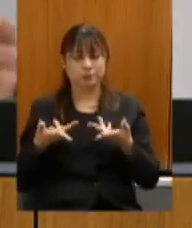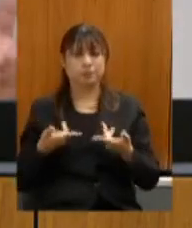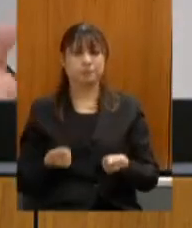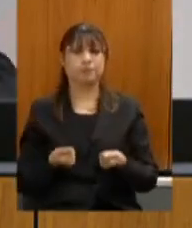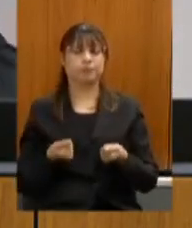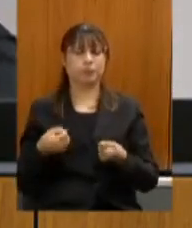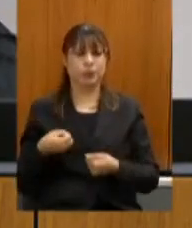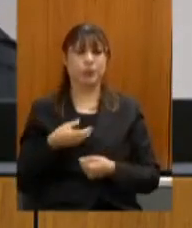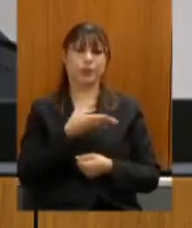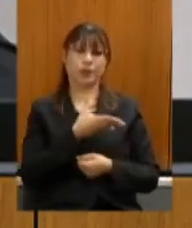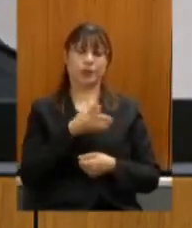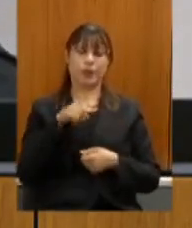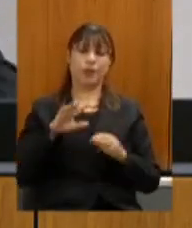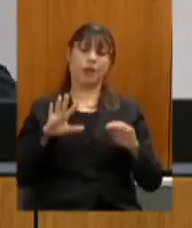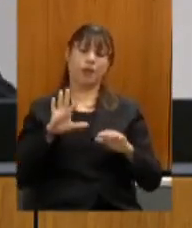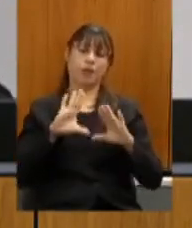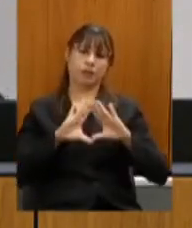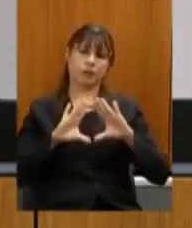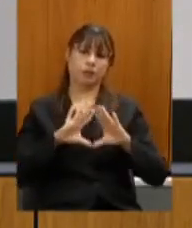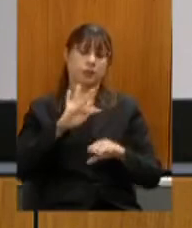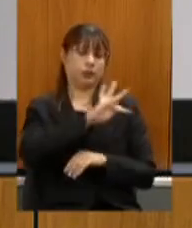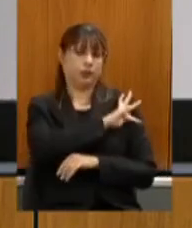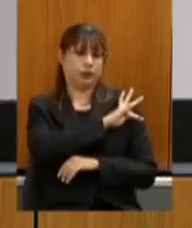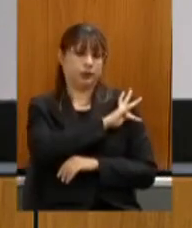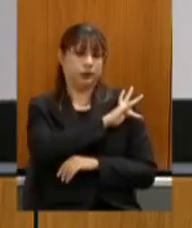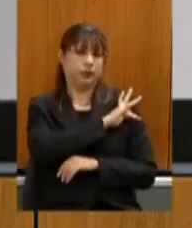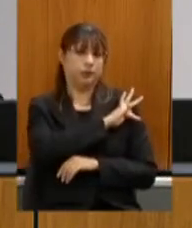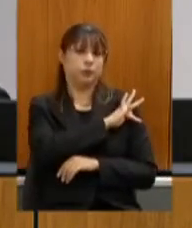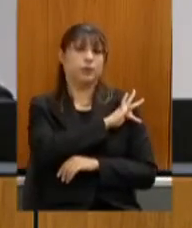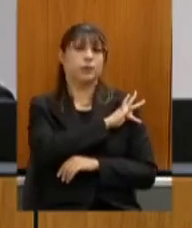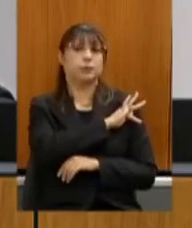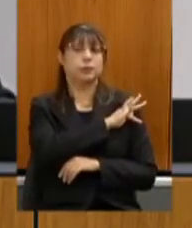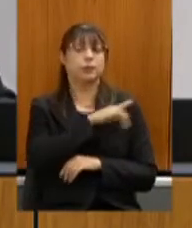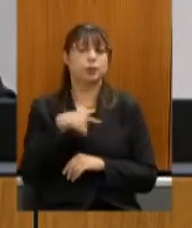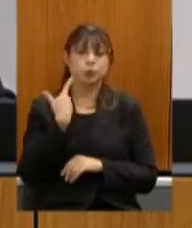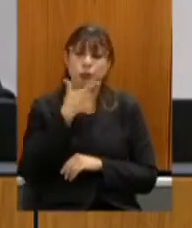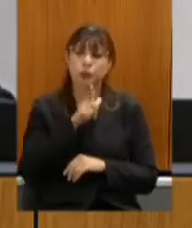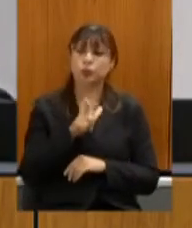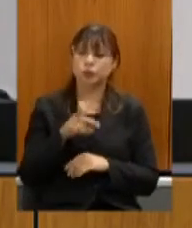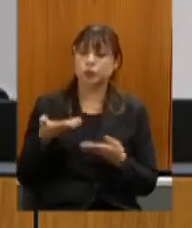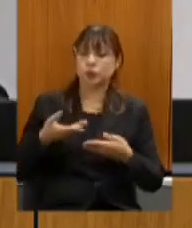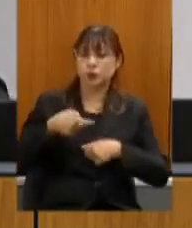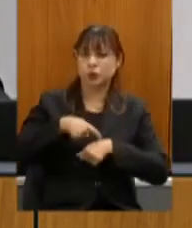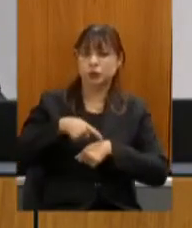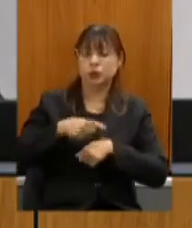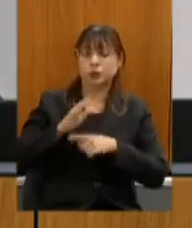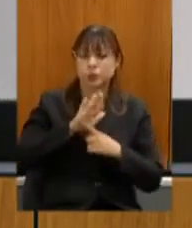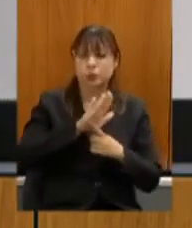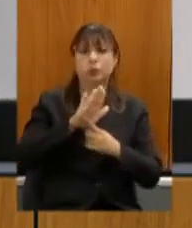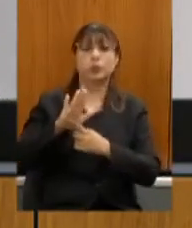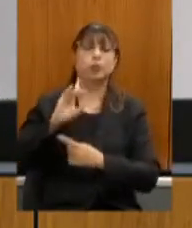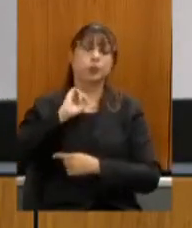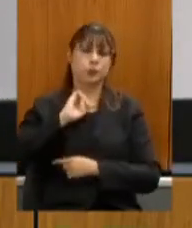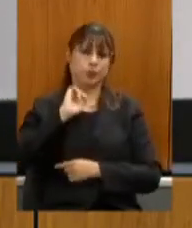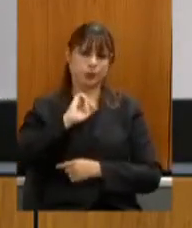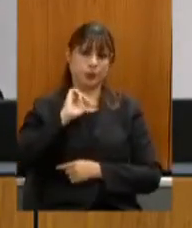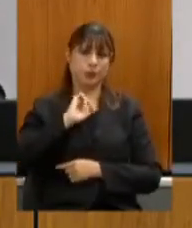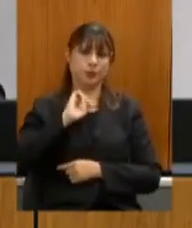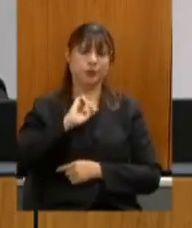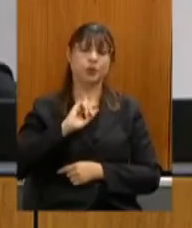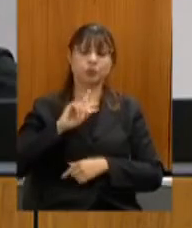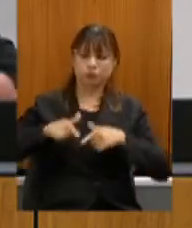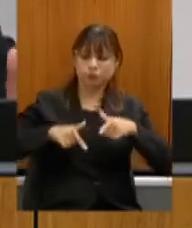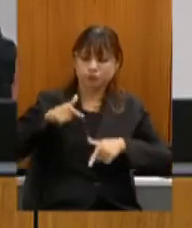inovador que a Assembleia fiscaliza onde nós estamos tendo a oportunidade de mostrar para toda Minas Gerais né as